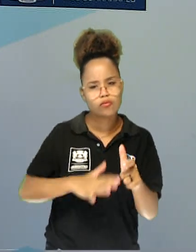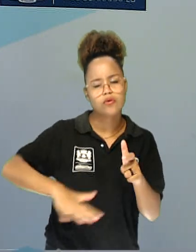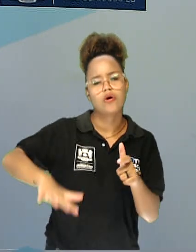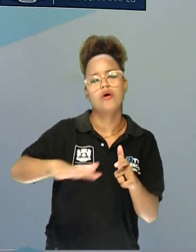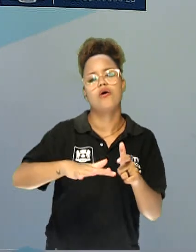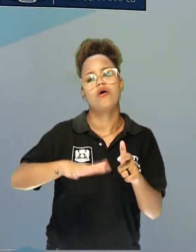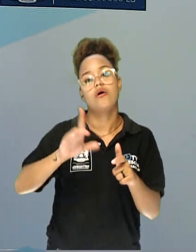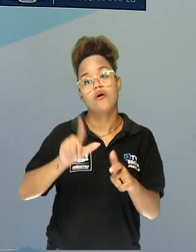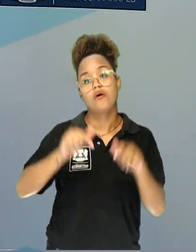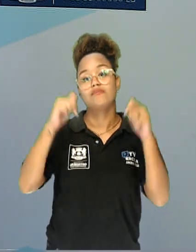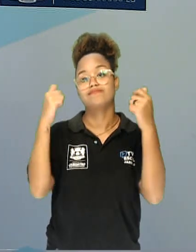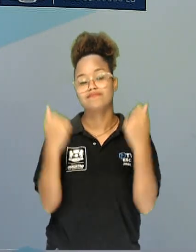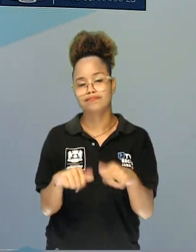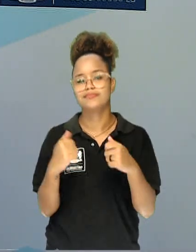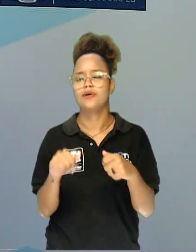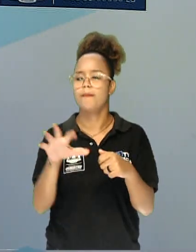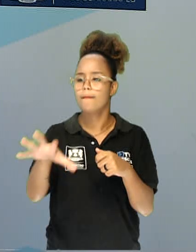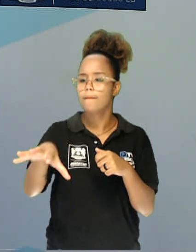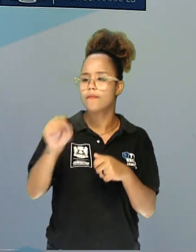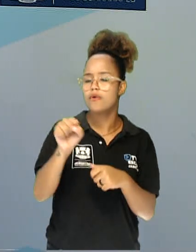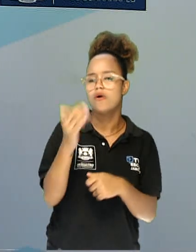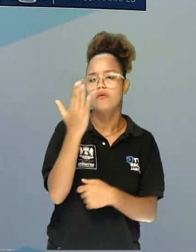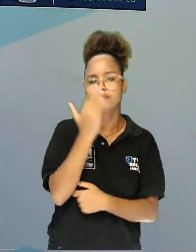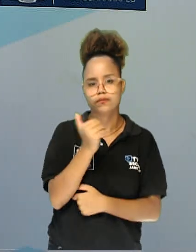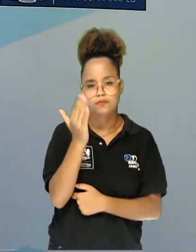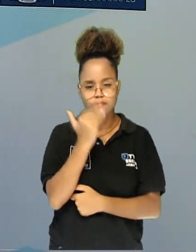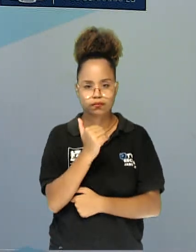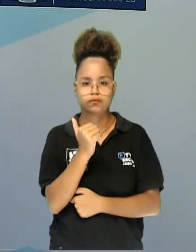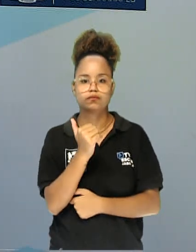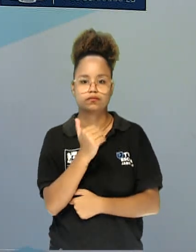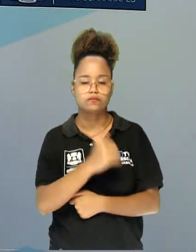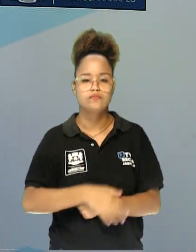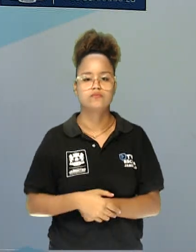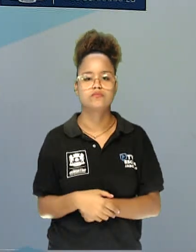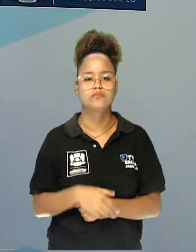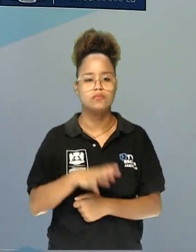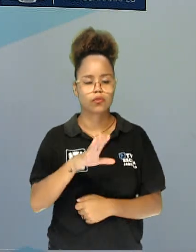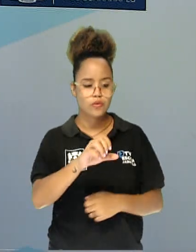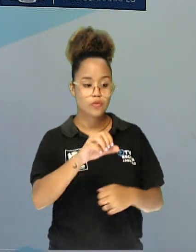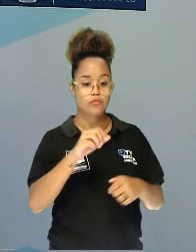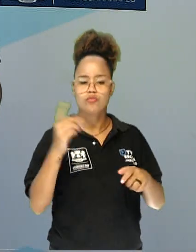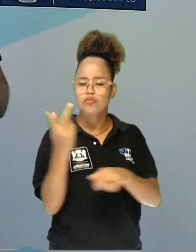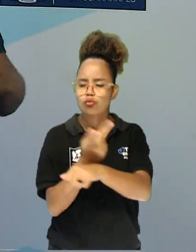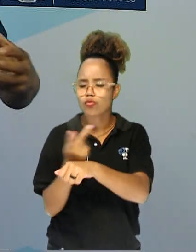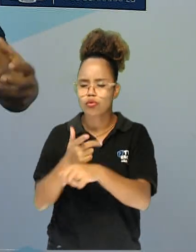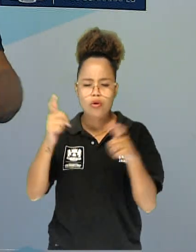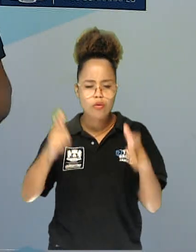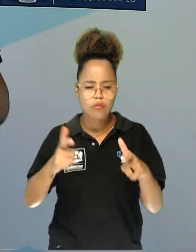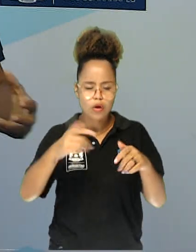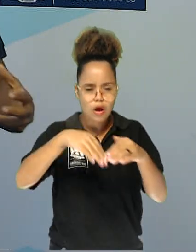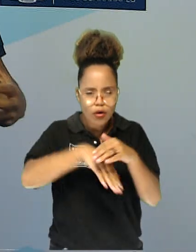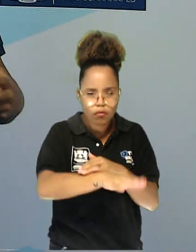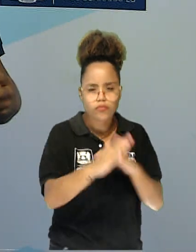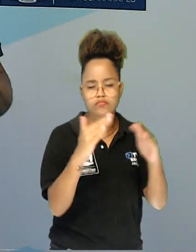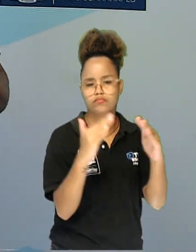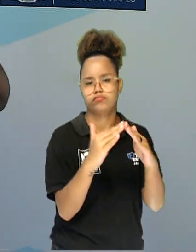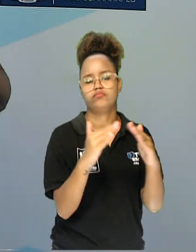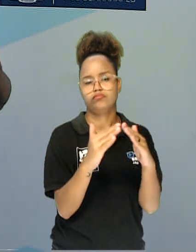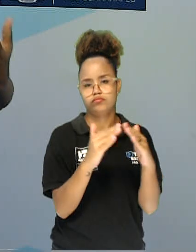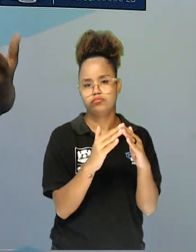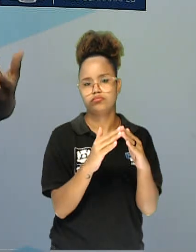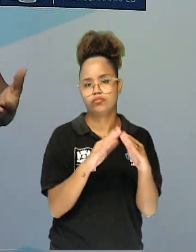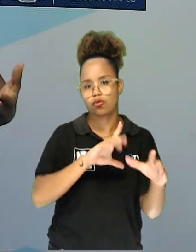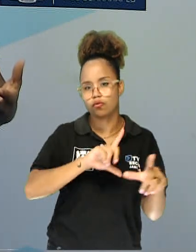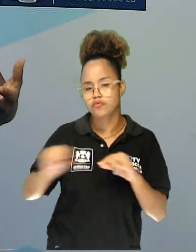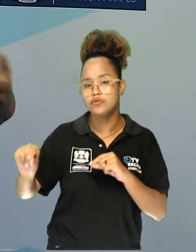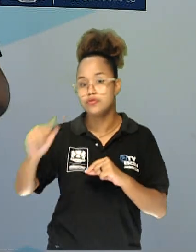necessidade de buscar alimentos, né? de buscar abrigo, de conquistar territórios, fugir